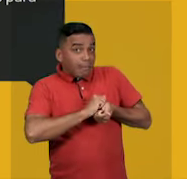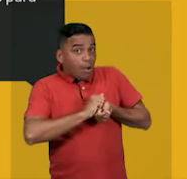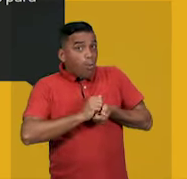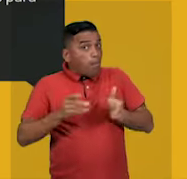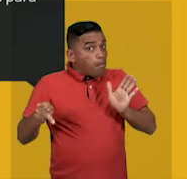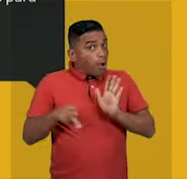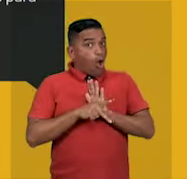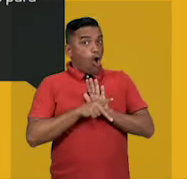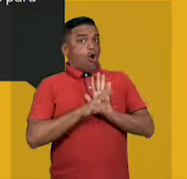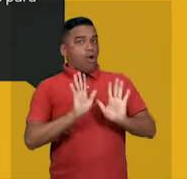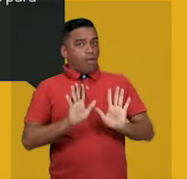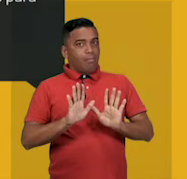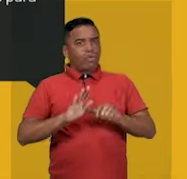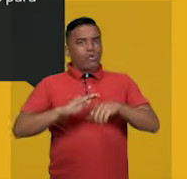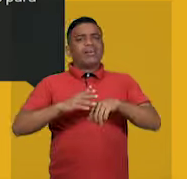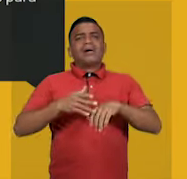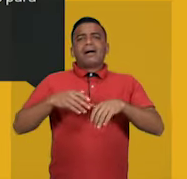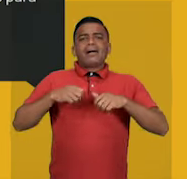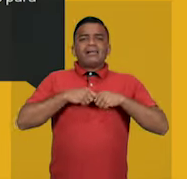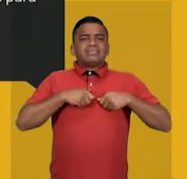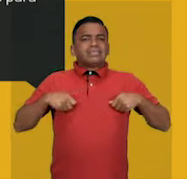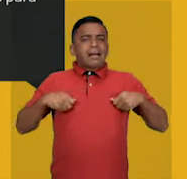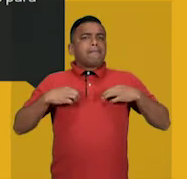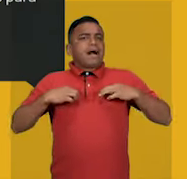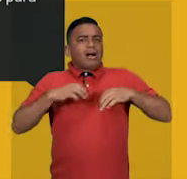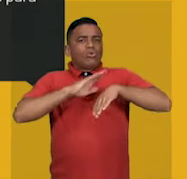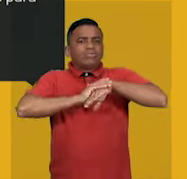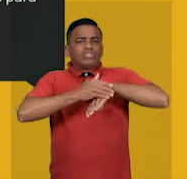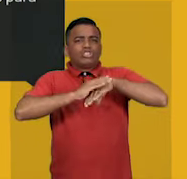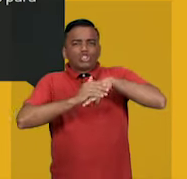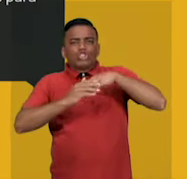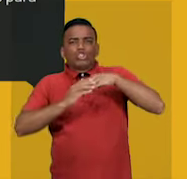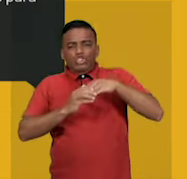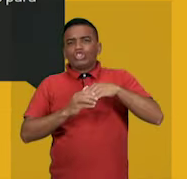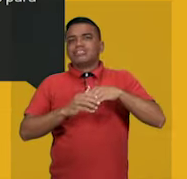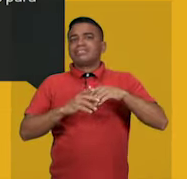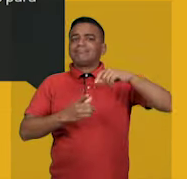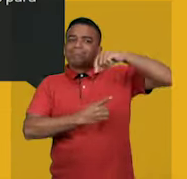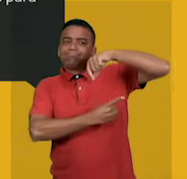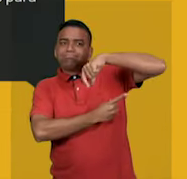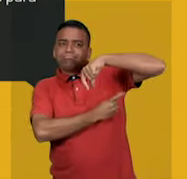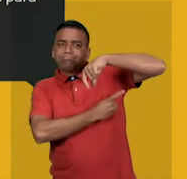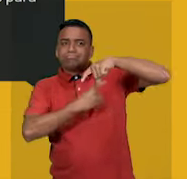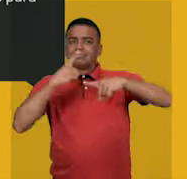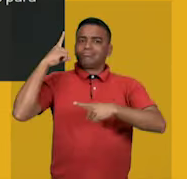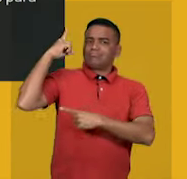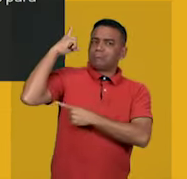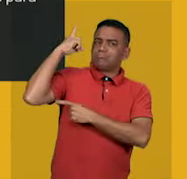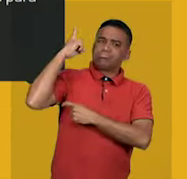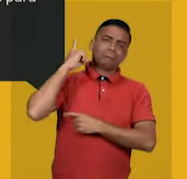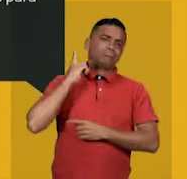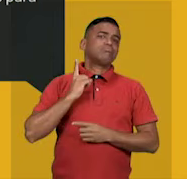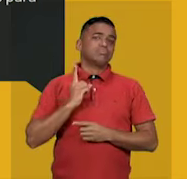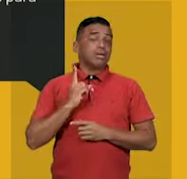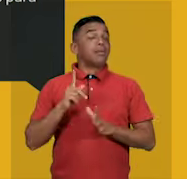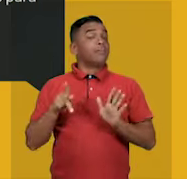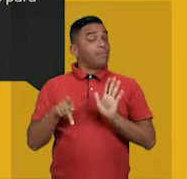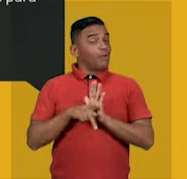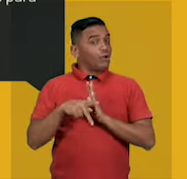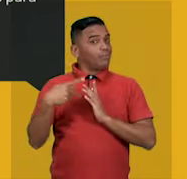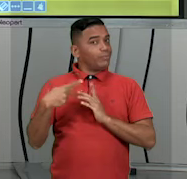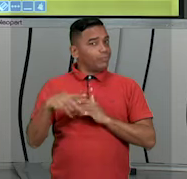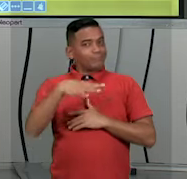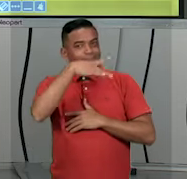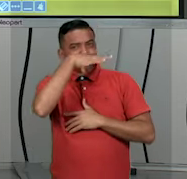pele, aplicar um desodorante sem cheiro nas axilas, são importantes para o bem-estar de todo adolescente.